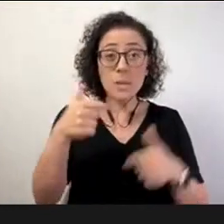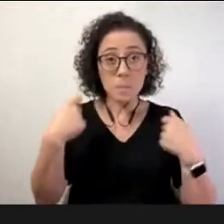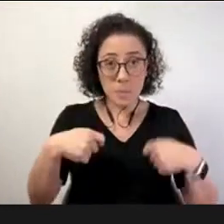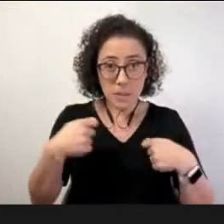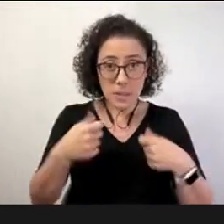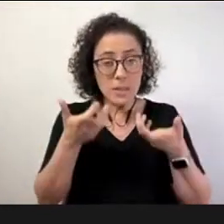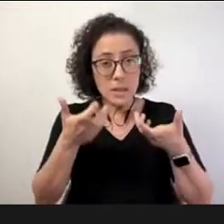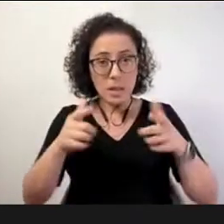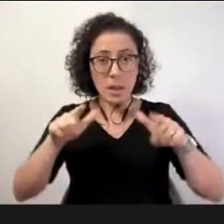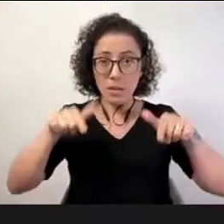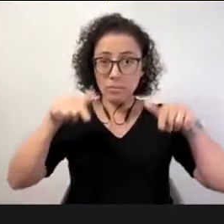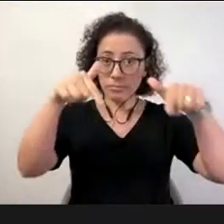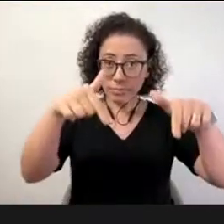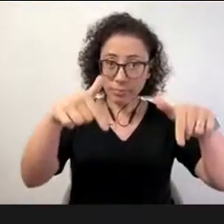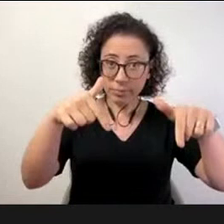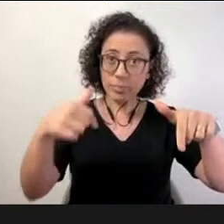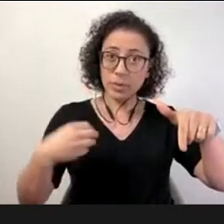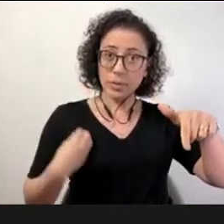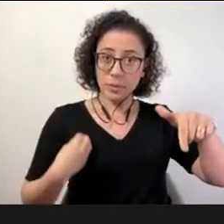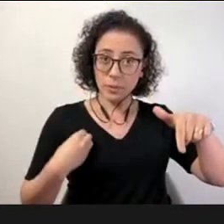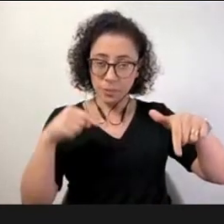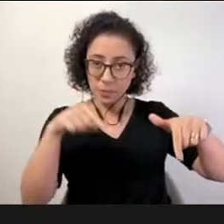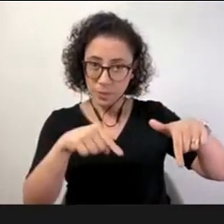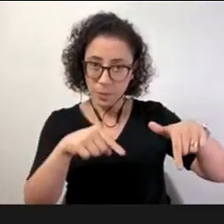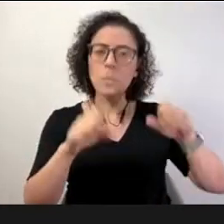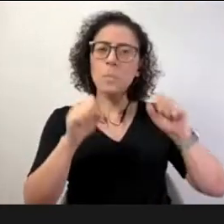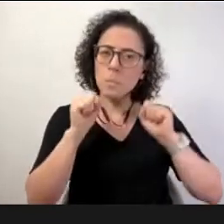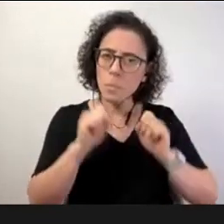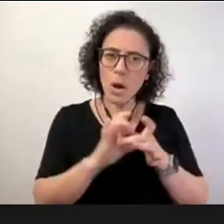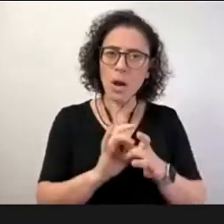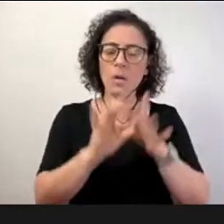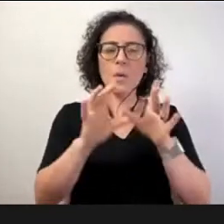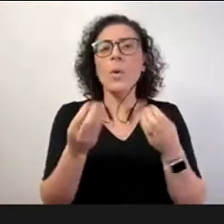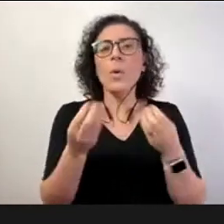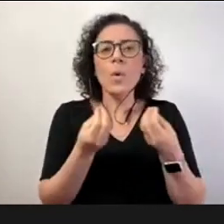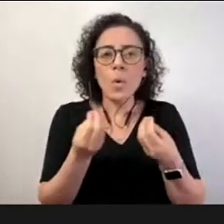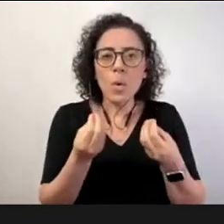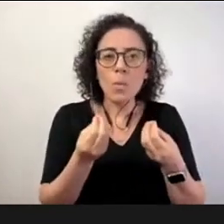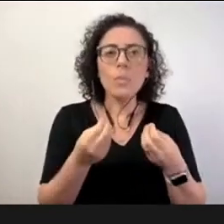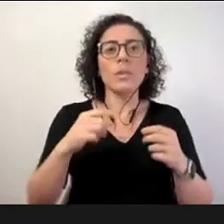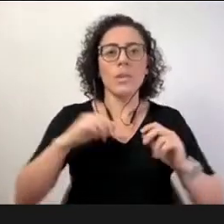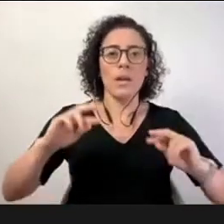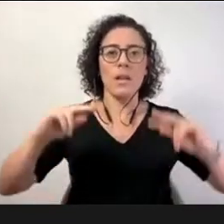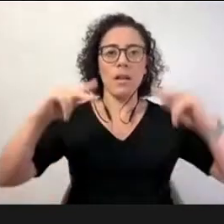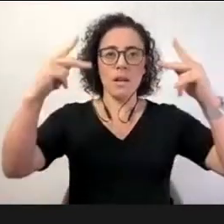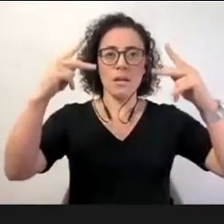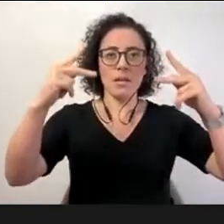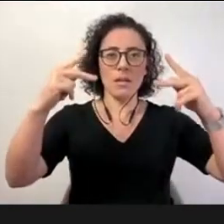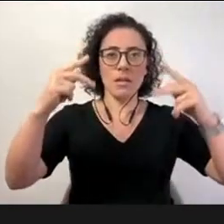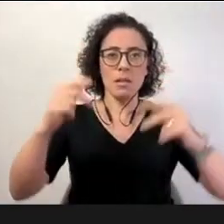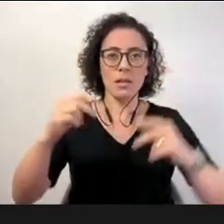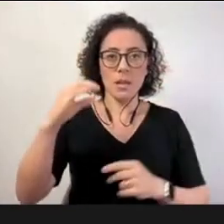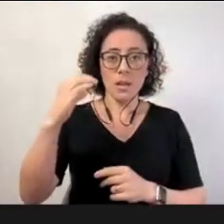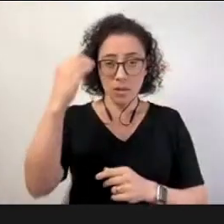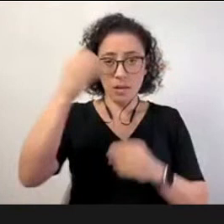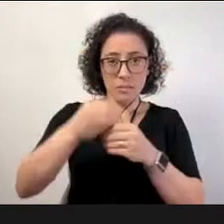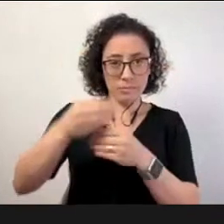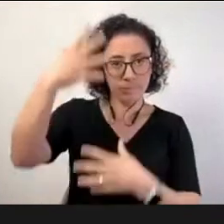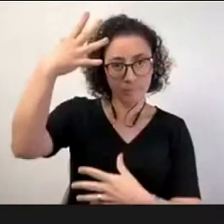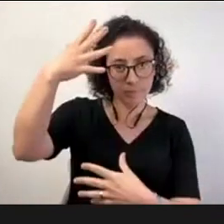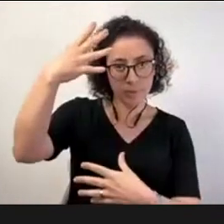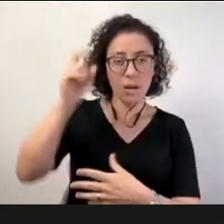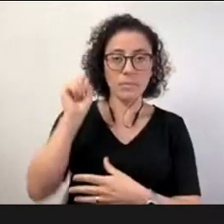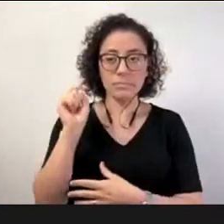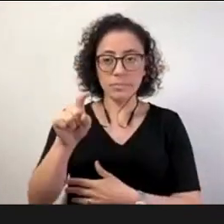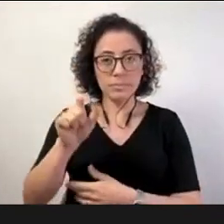gentileza, entrar em contato conosco pelo link disponibilizado em nosso chat. Salientamos também que,